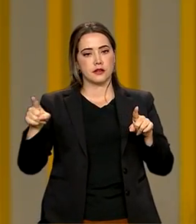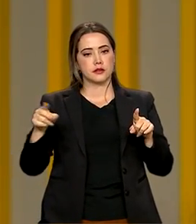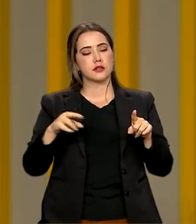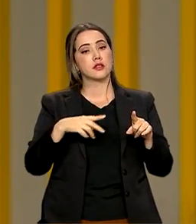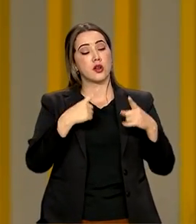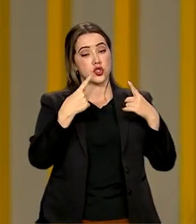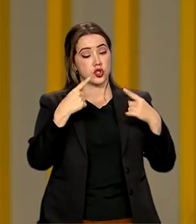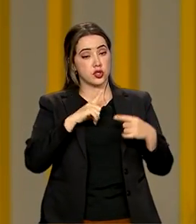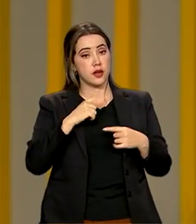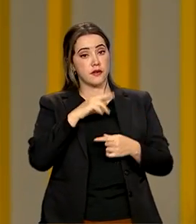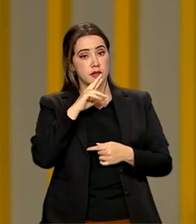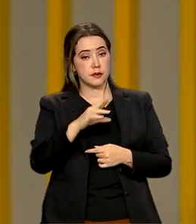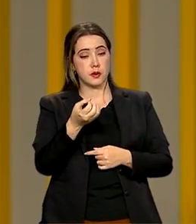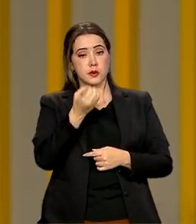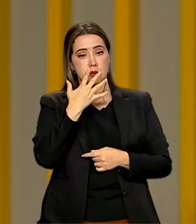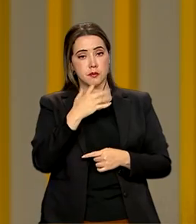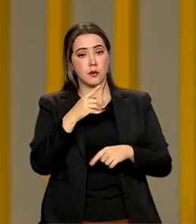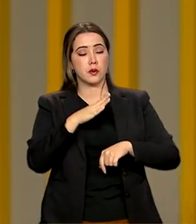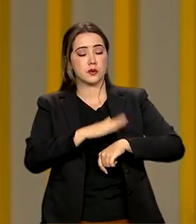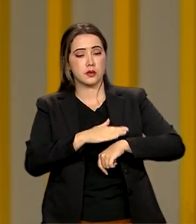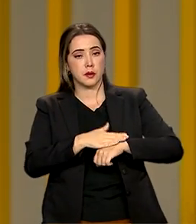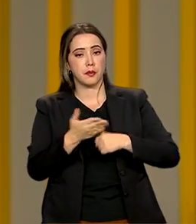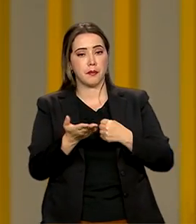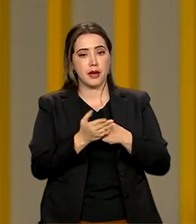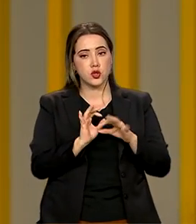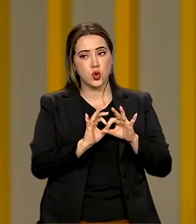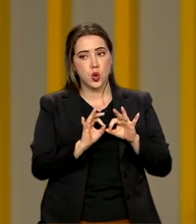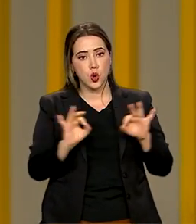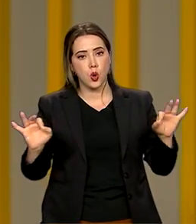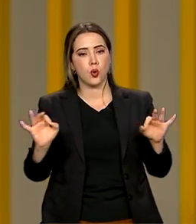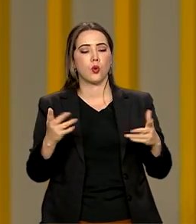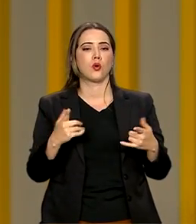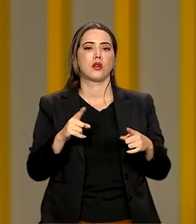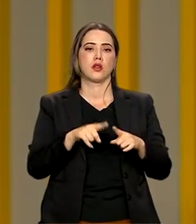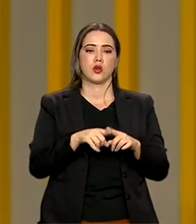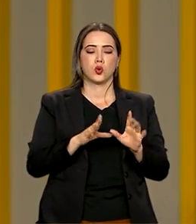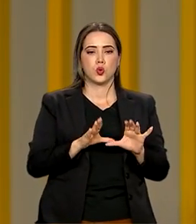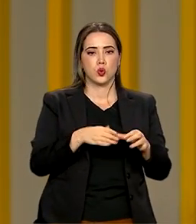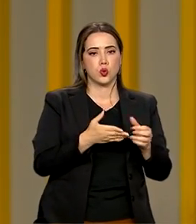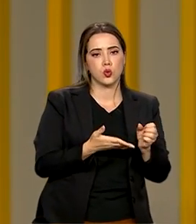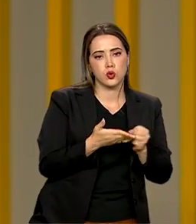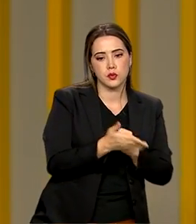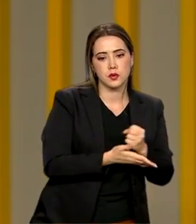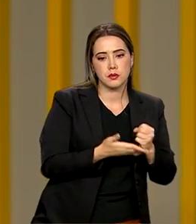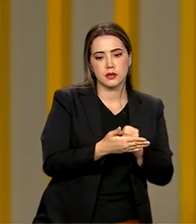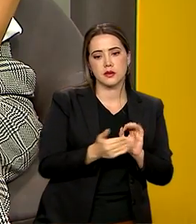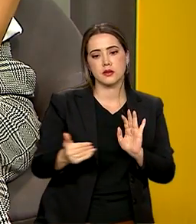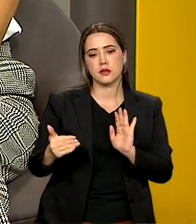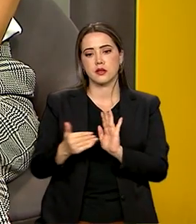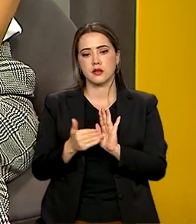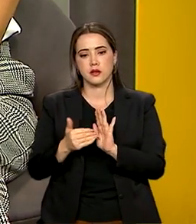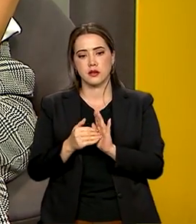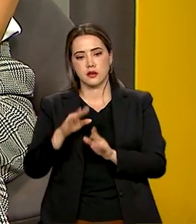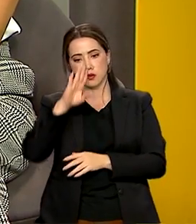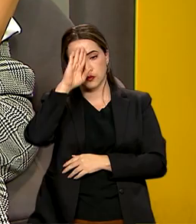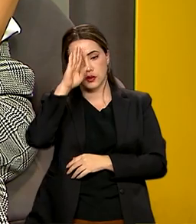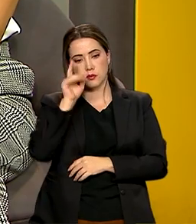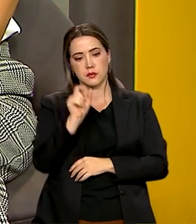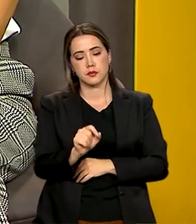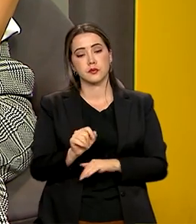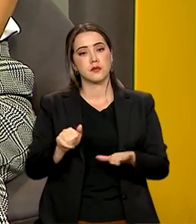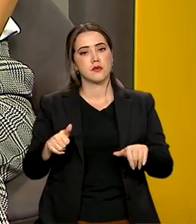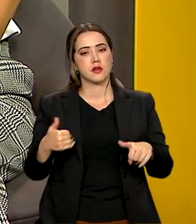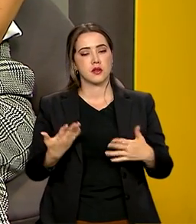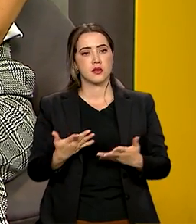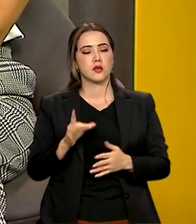eles vieram no médio e longo prazo. Desde as categorias de base até a categoria principal. Então,